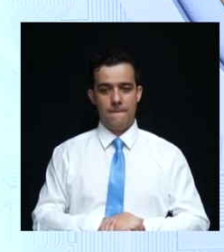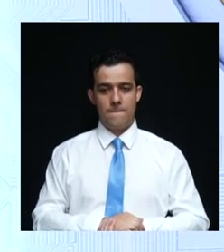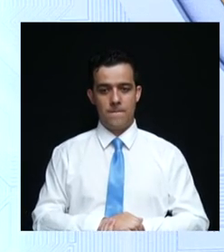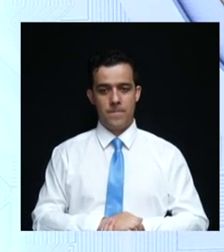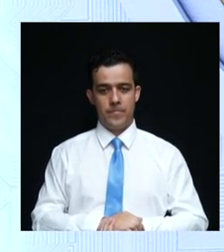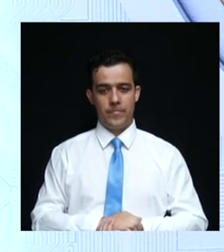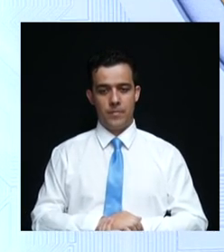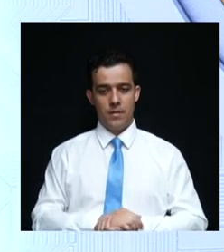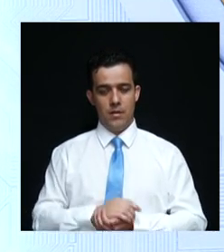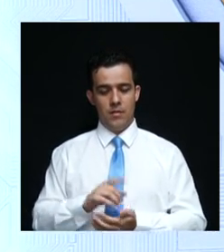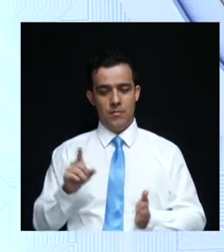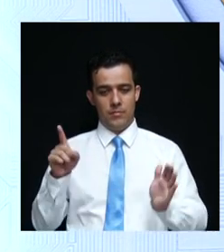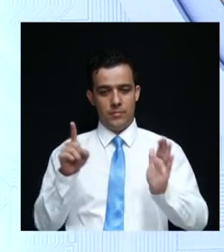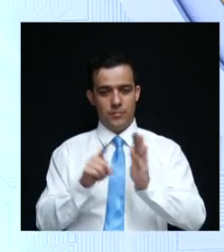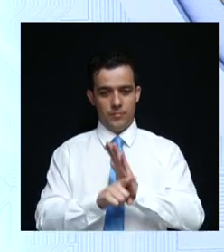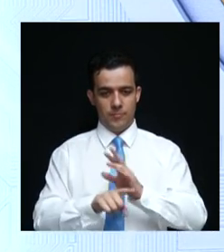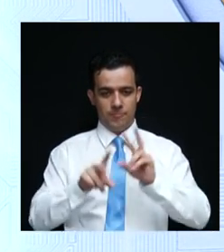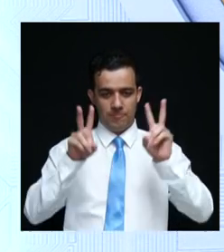lá, a pergunta é